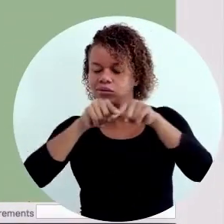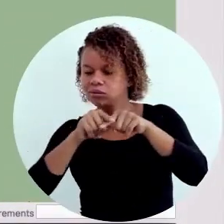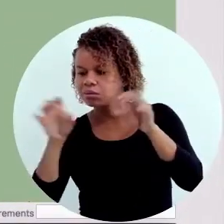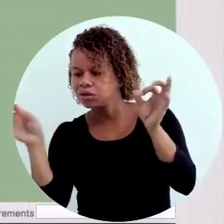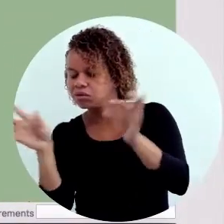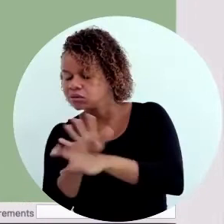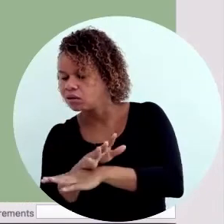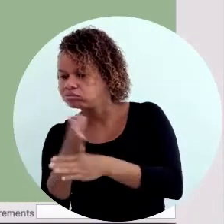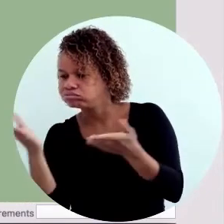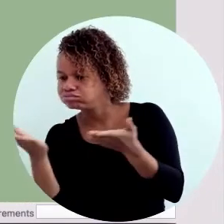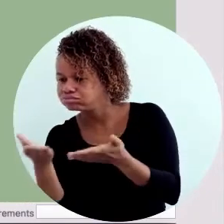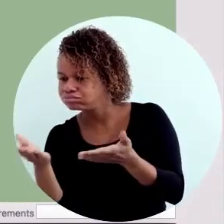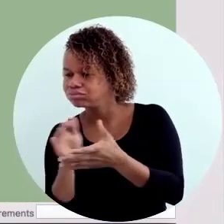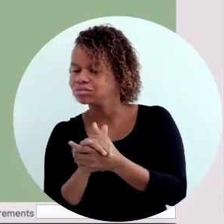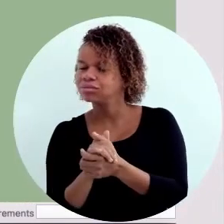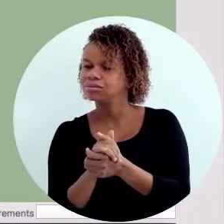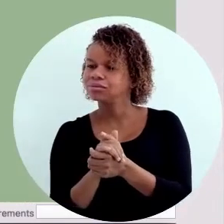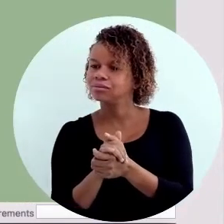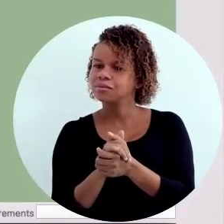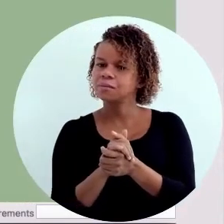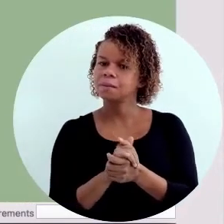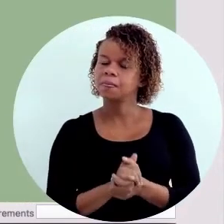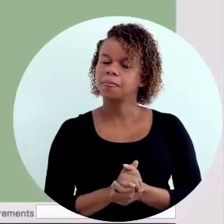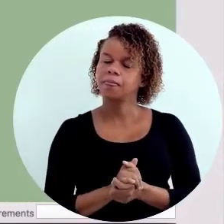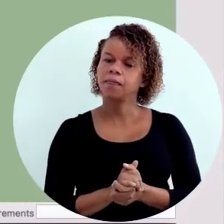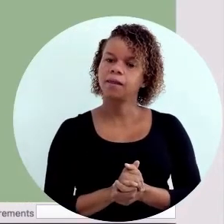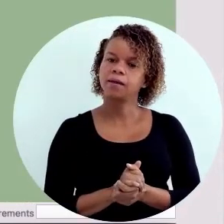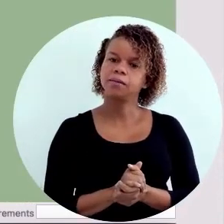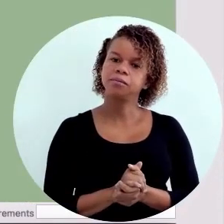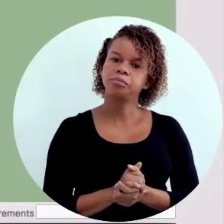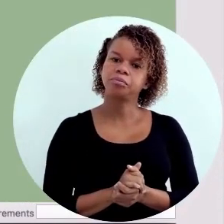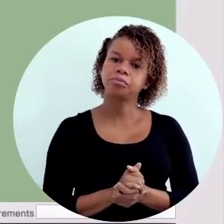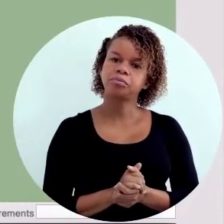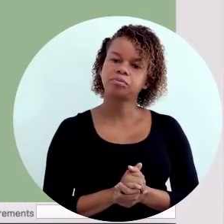o modelo tridimensional. E para finalizar essa etapa.